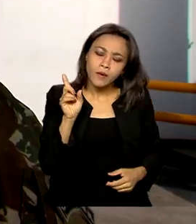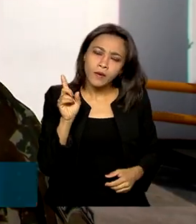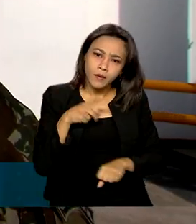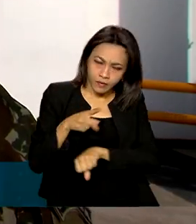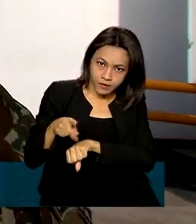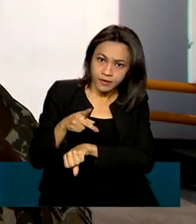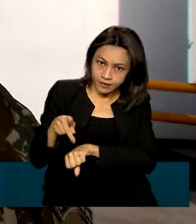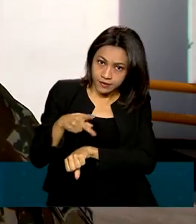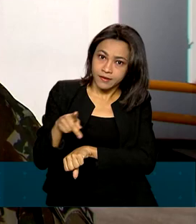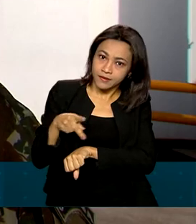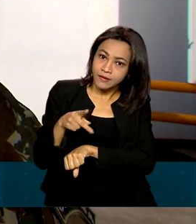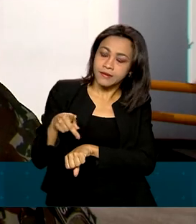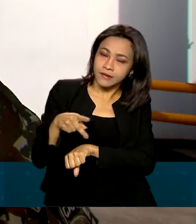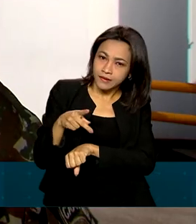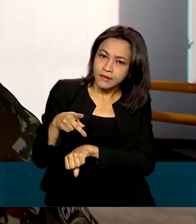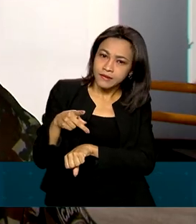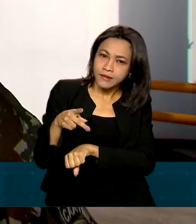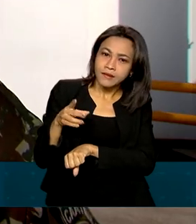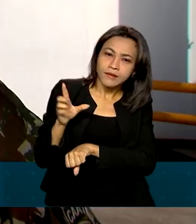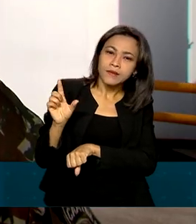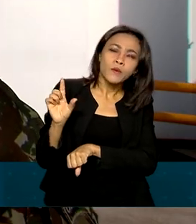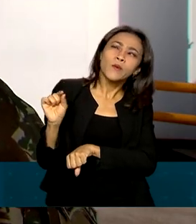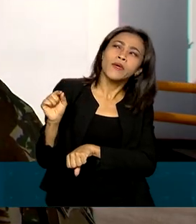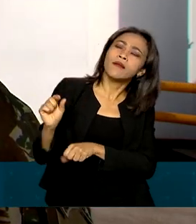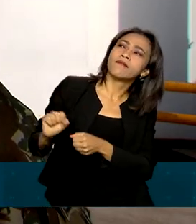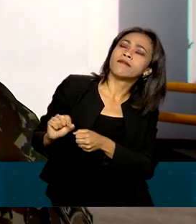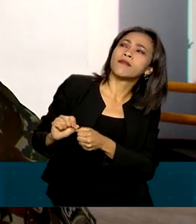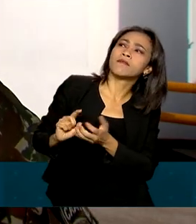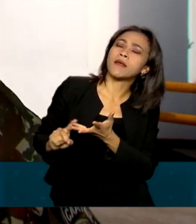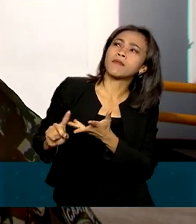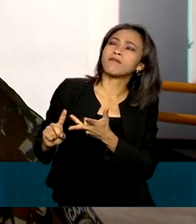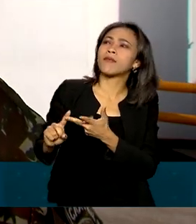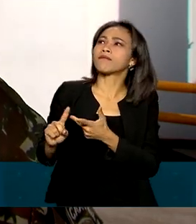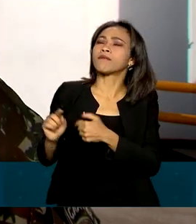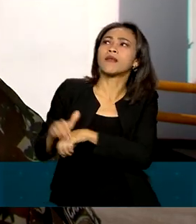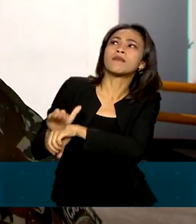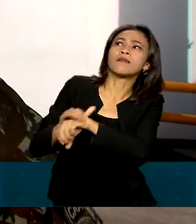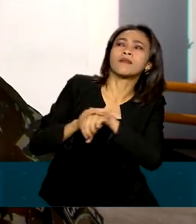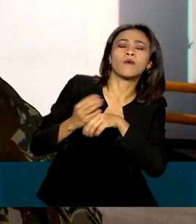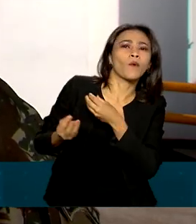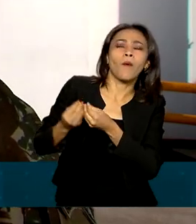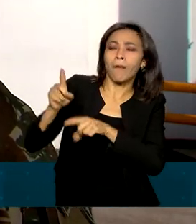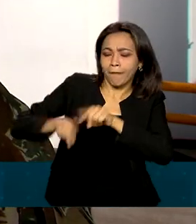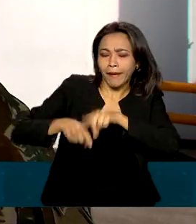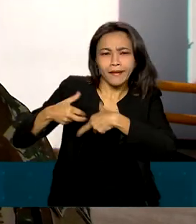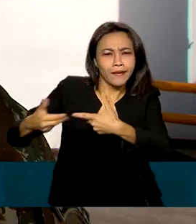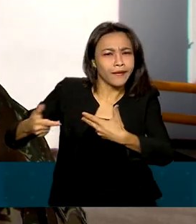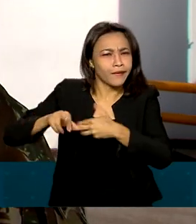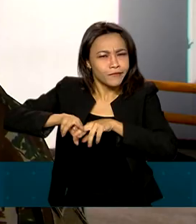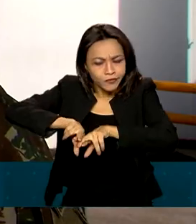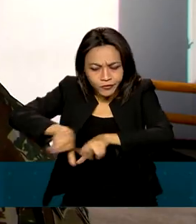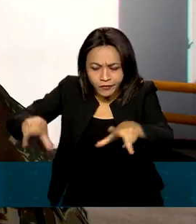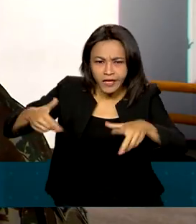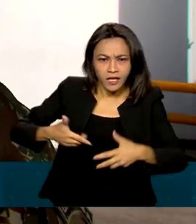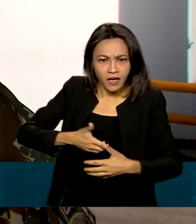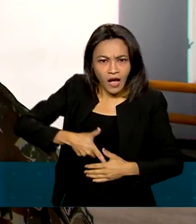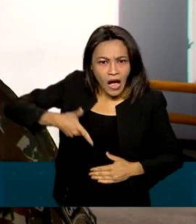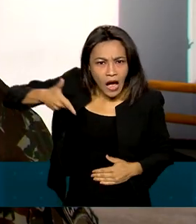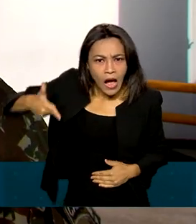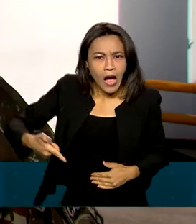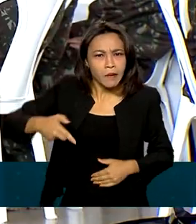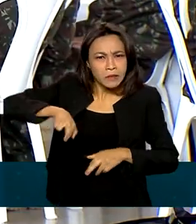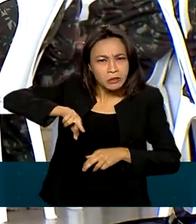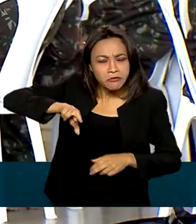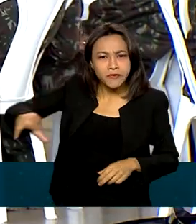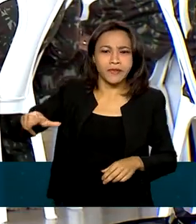a integração, que ele faz. Até porque tem muito material diferente, o armamento diferente, então você faz esse